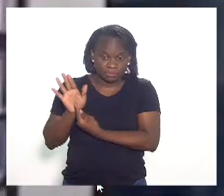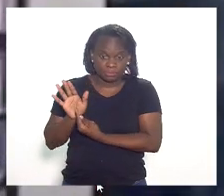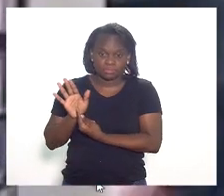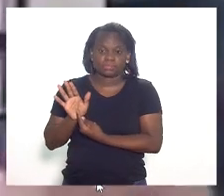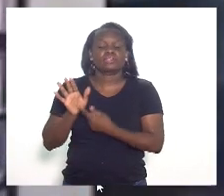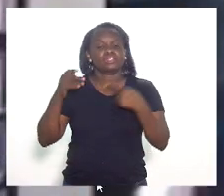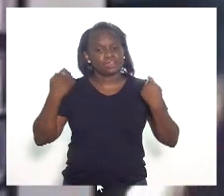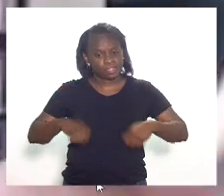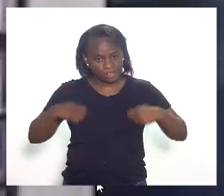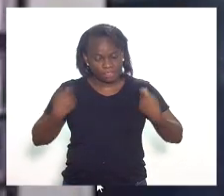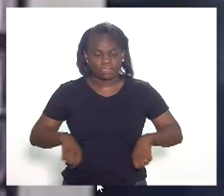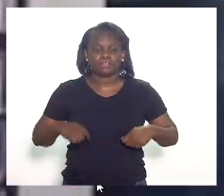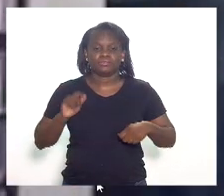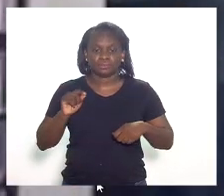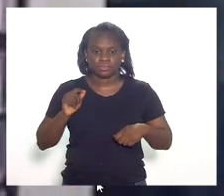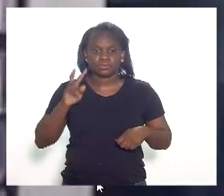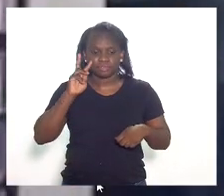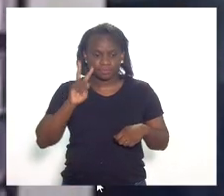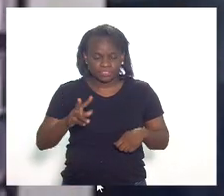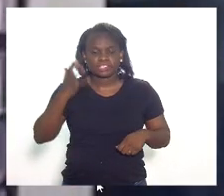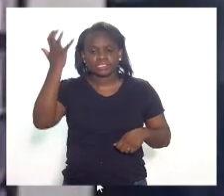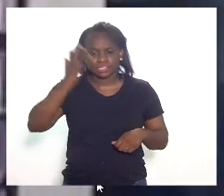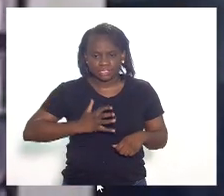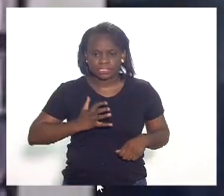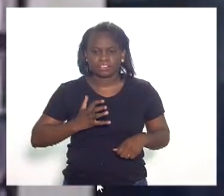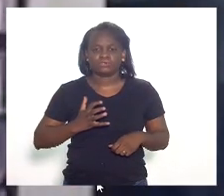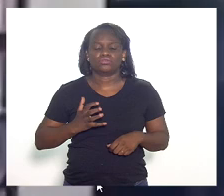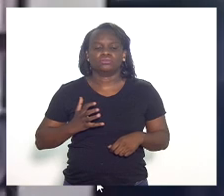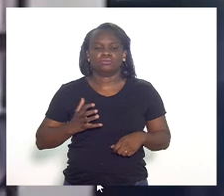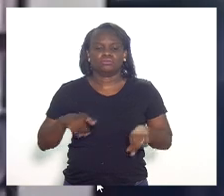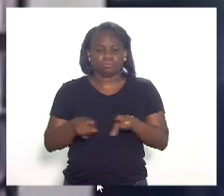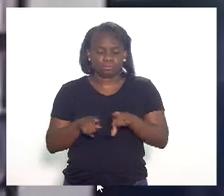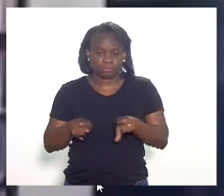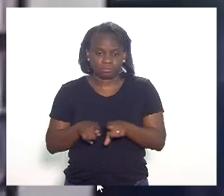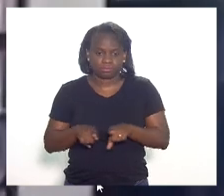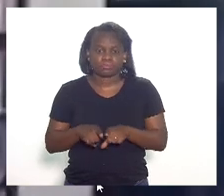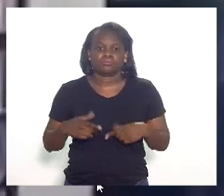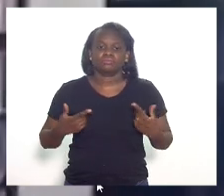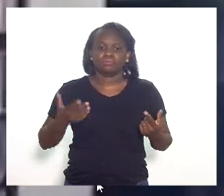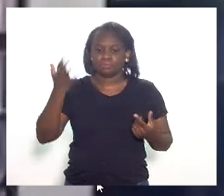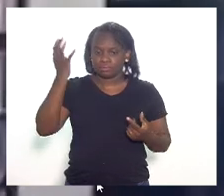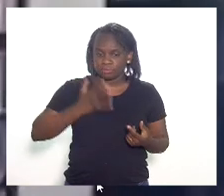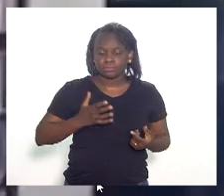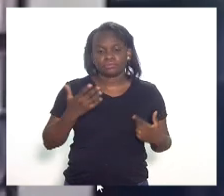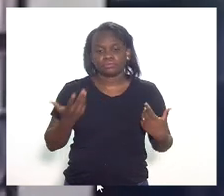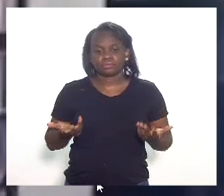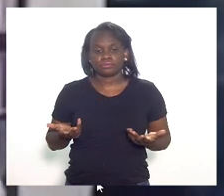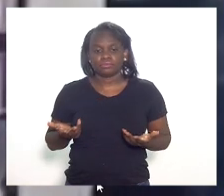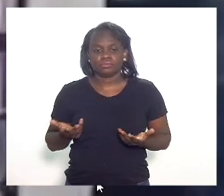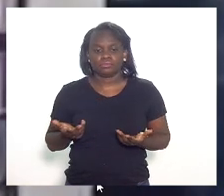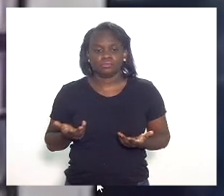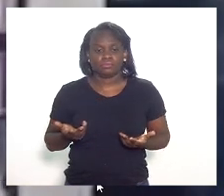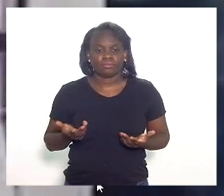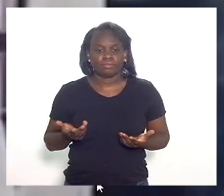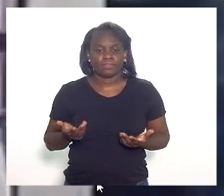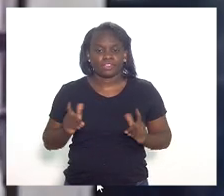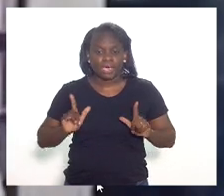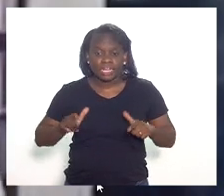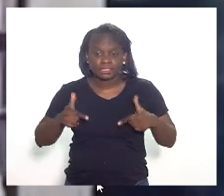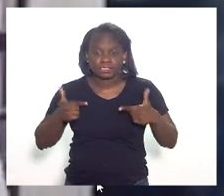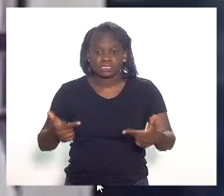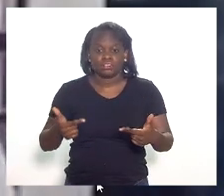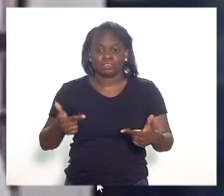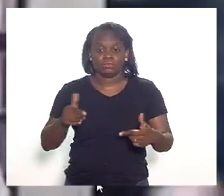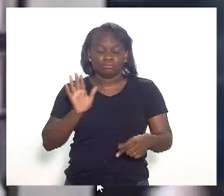é preciso que seja encarado com seriedade e, com seriedade, pelo menos, com ações